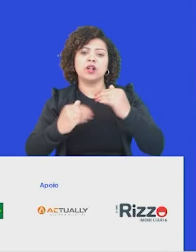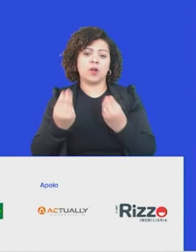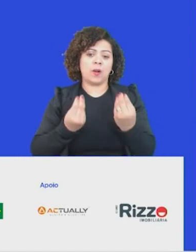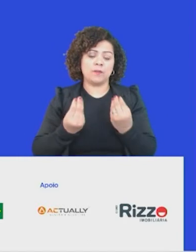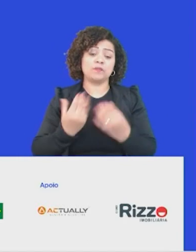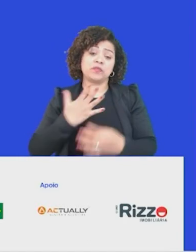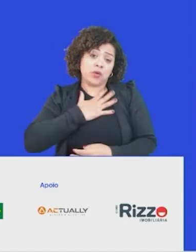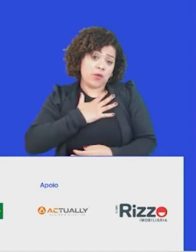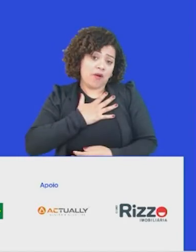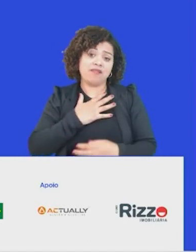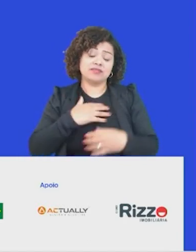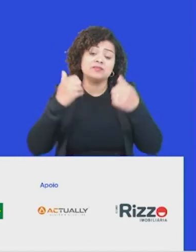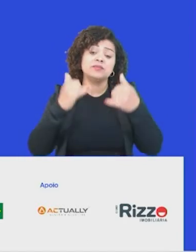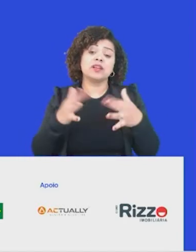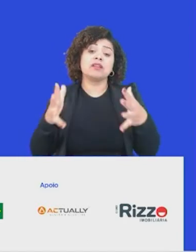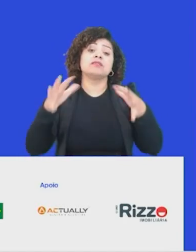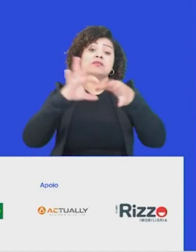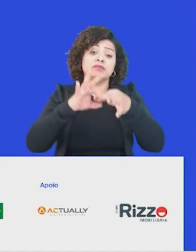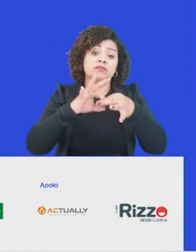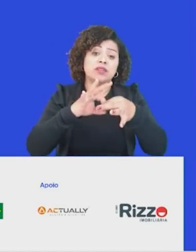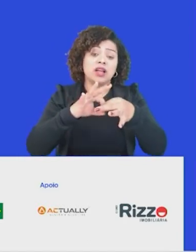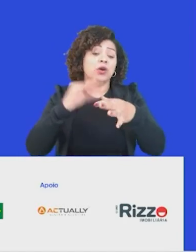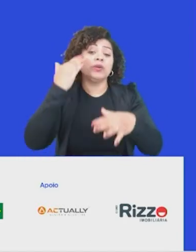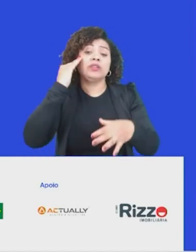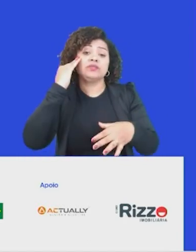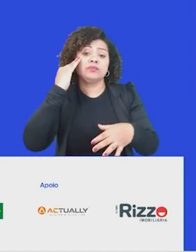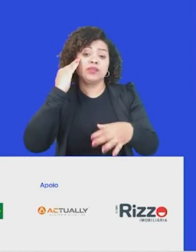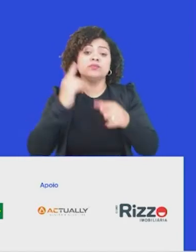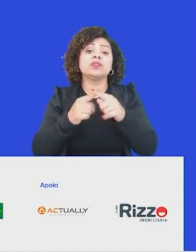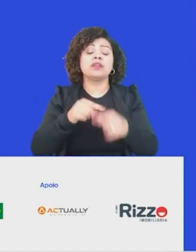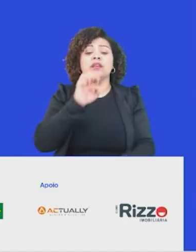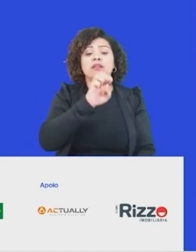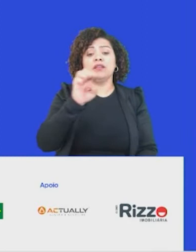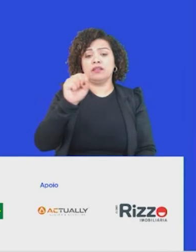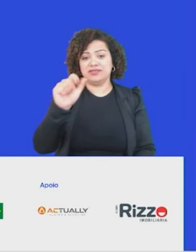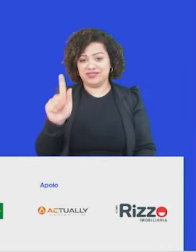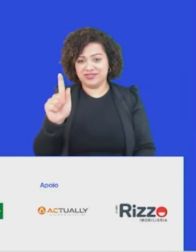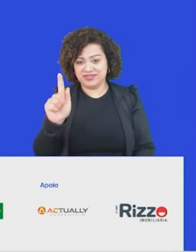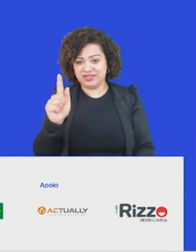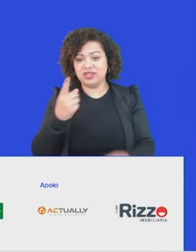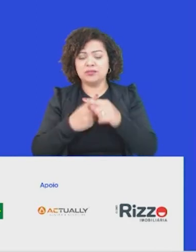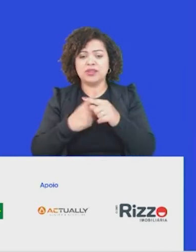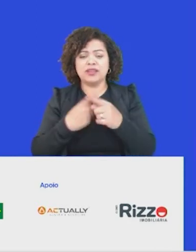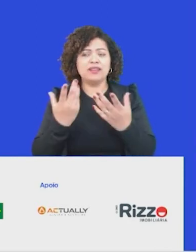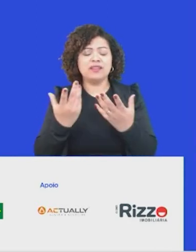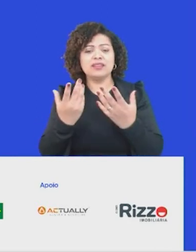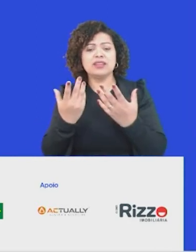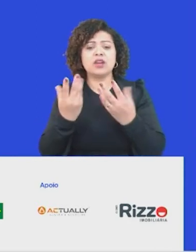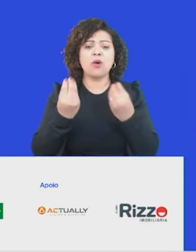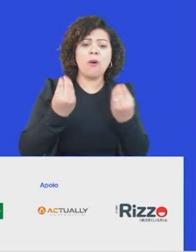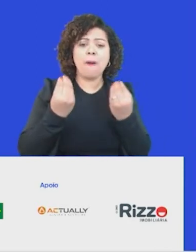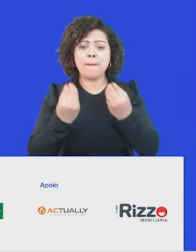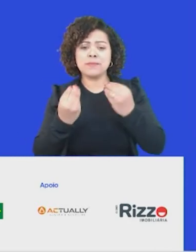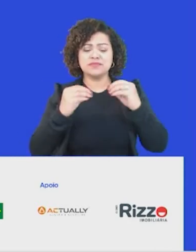forma integrada o entendimento do IESG. fica difícil para mim entender um divórcio, uma